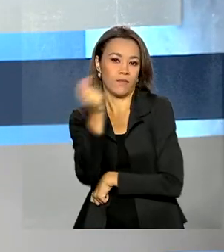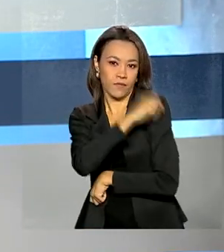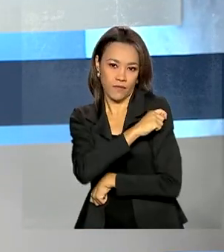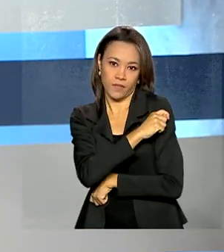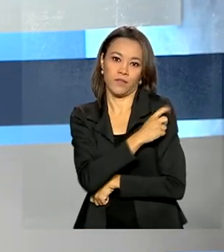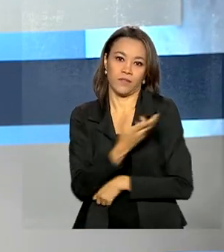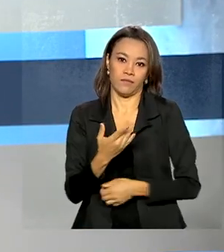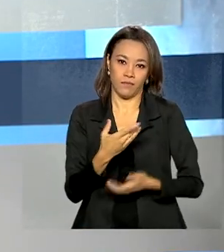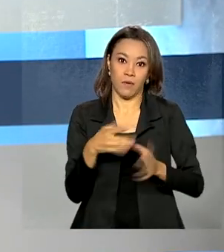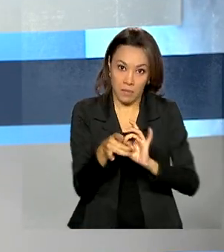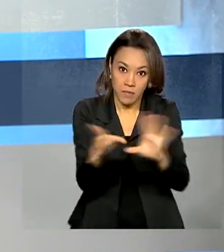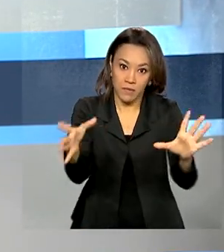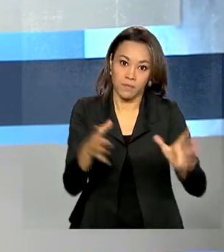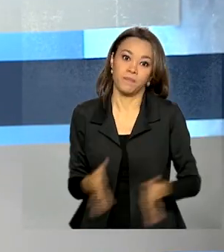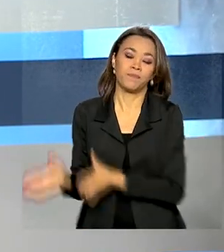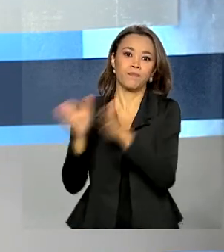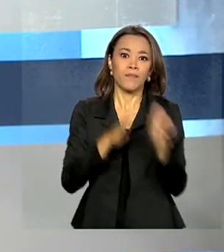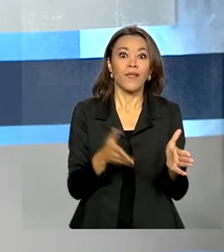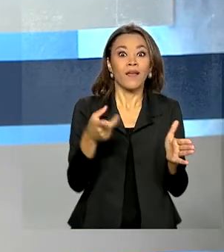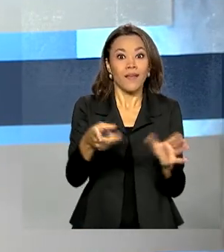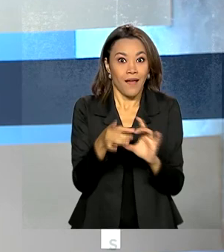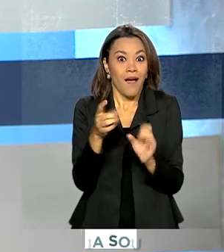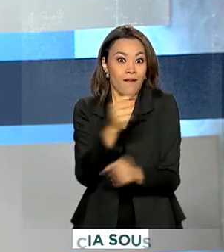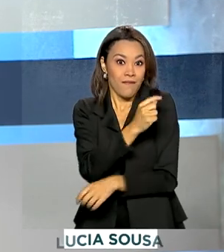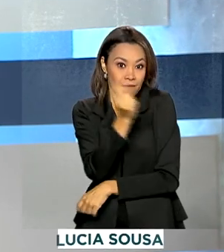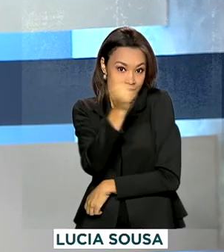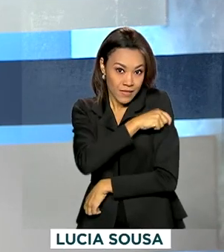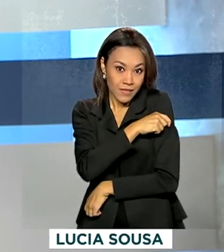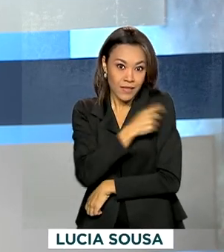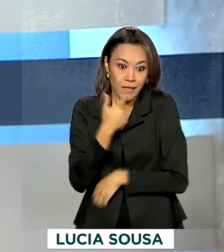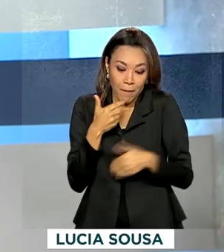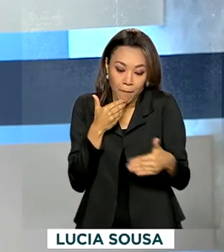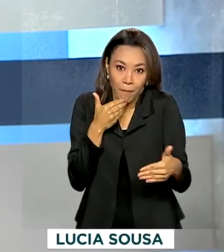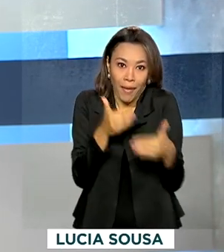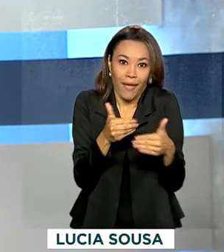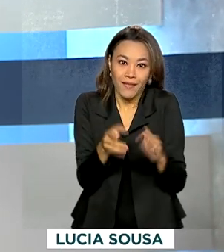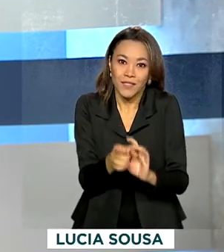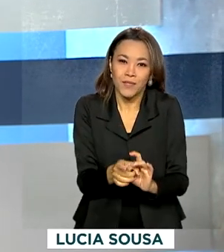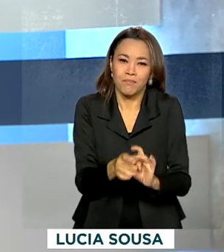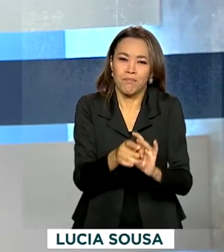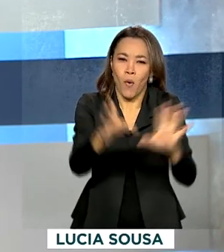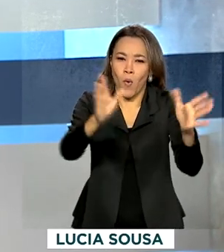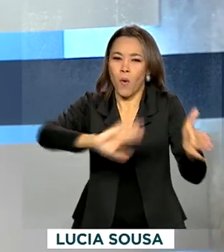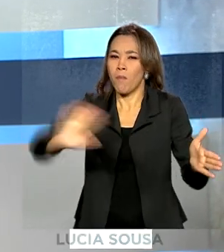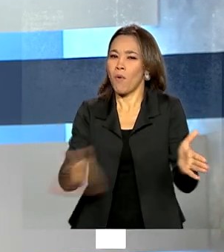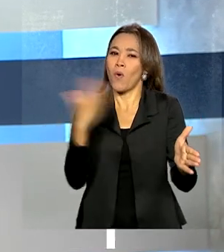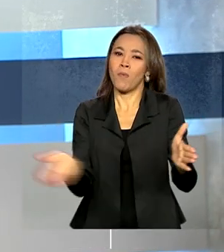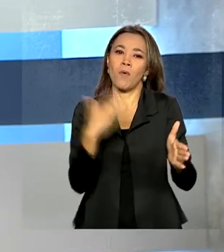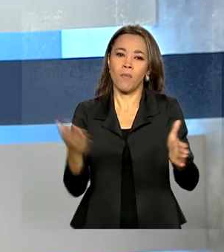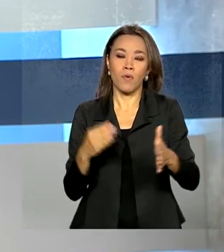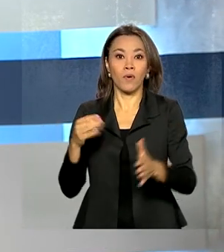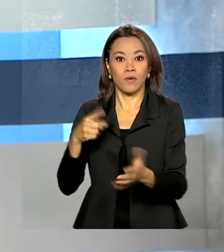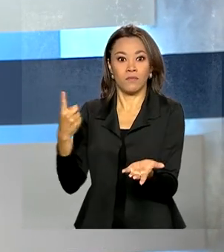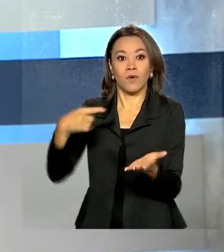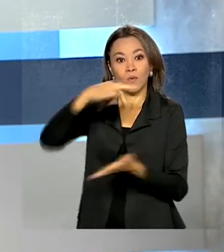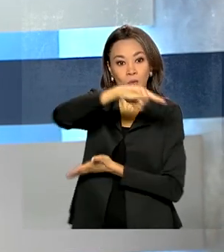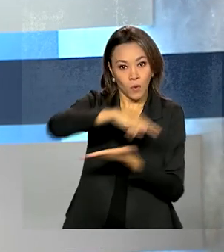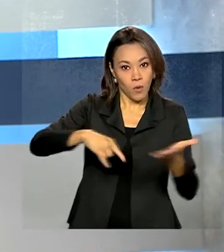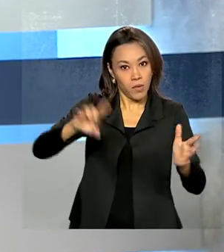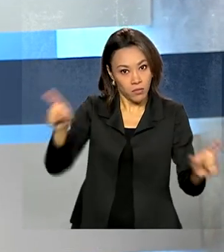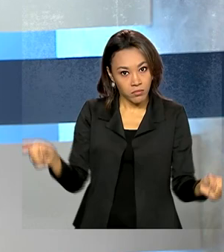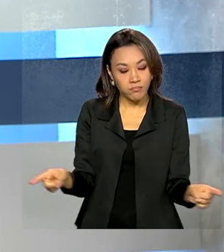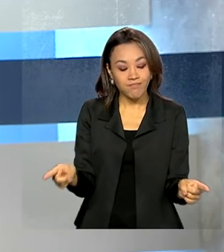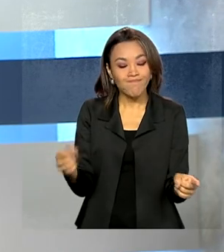vacina pode estar perto de sair. O Brasil assinou um memorando de entendimento com a Pfizer para a compra de 70 milhões de